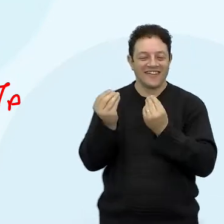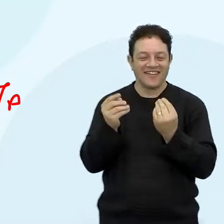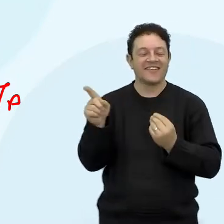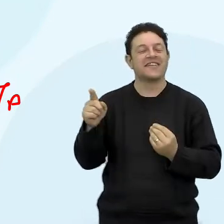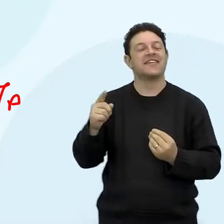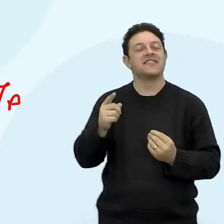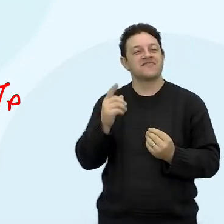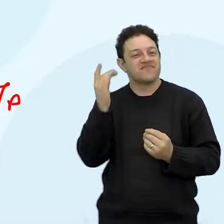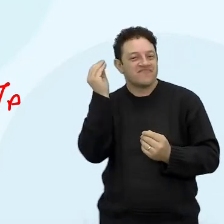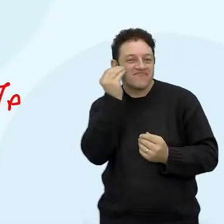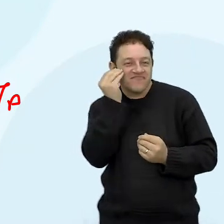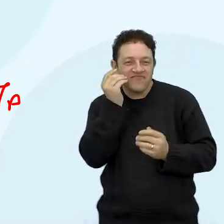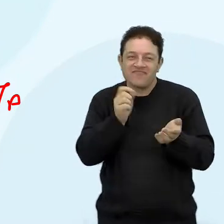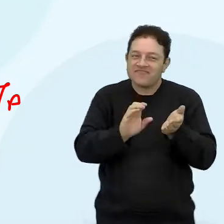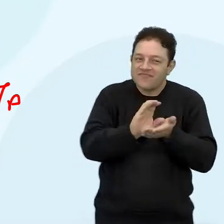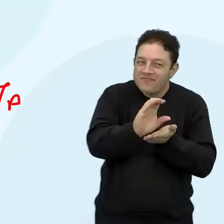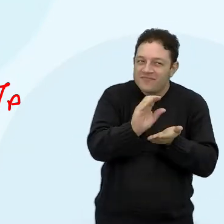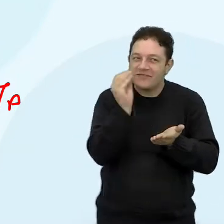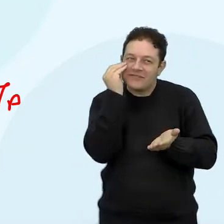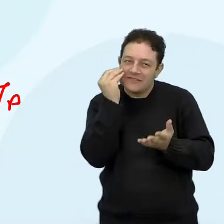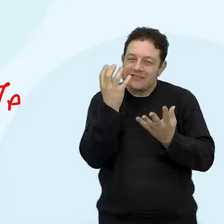certo risco.